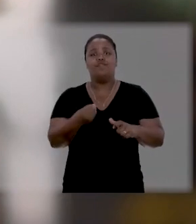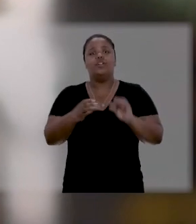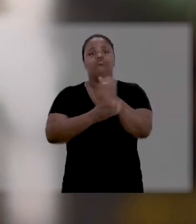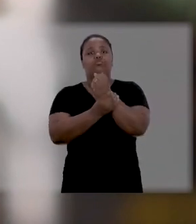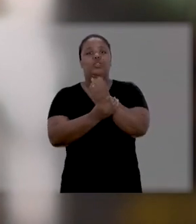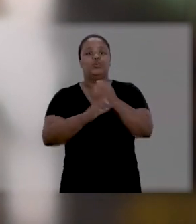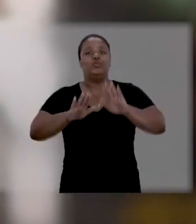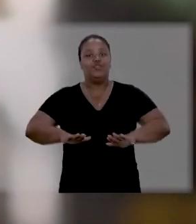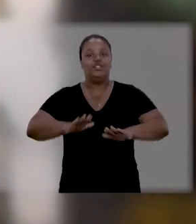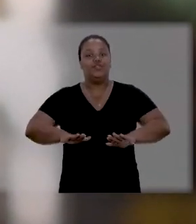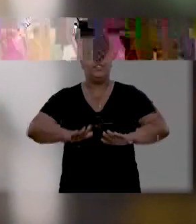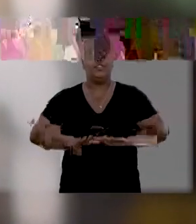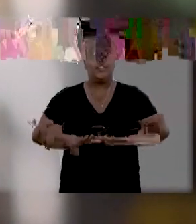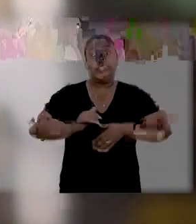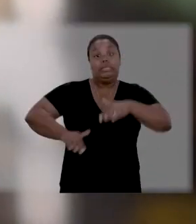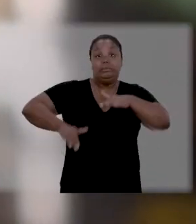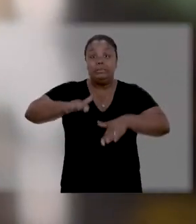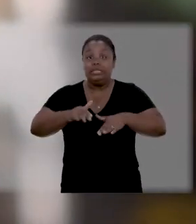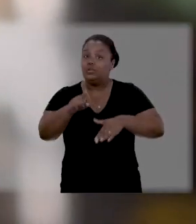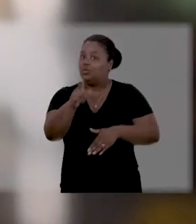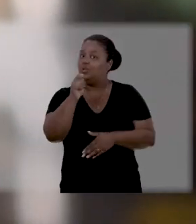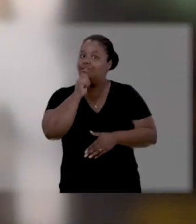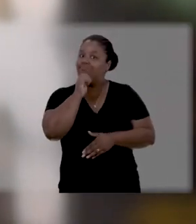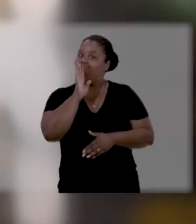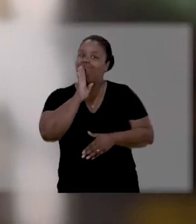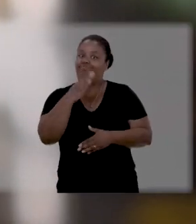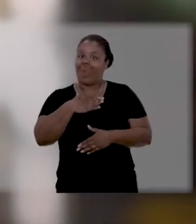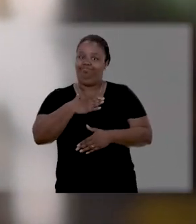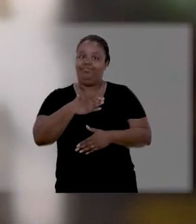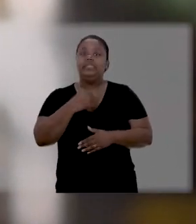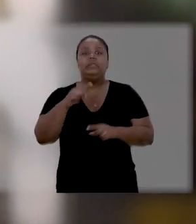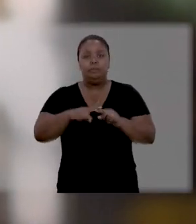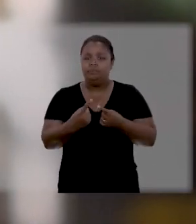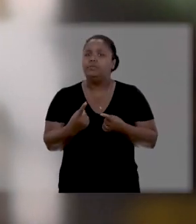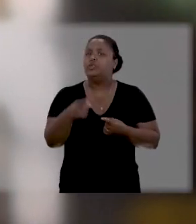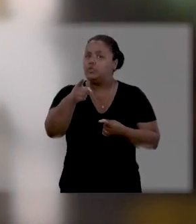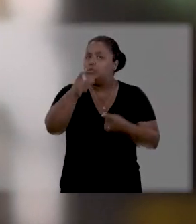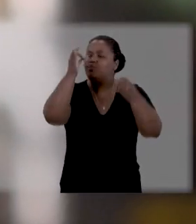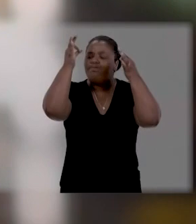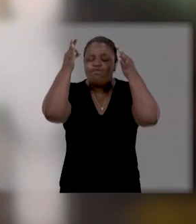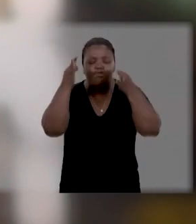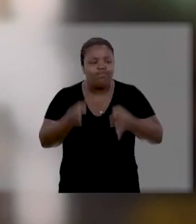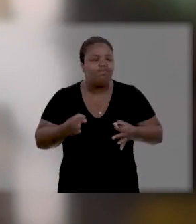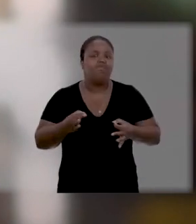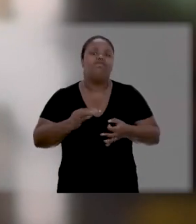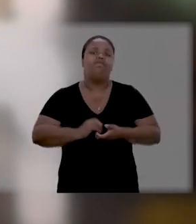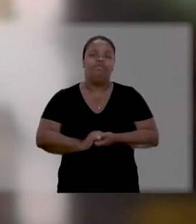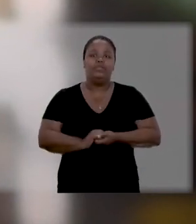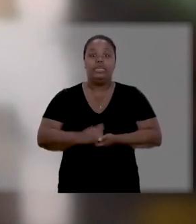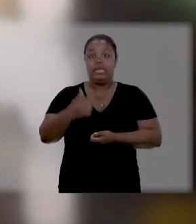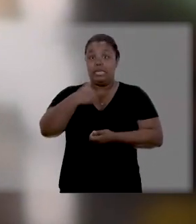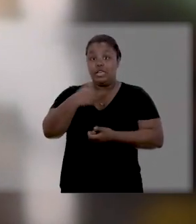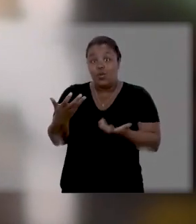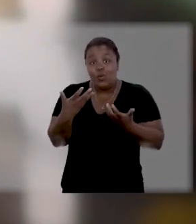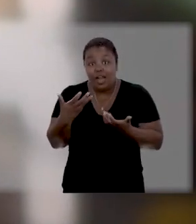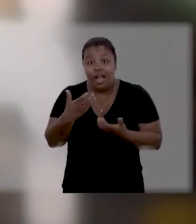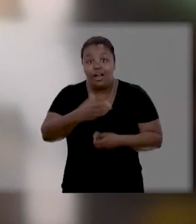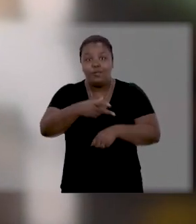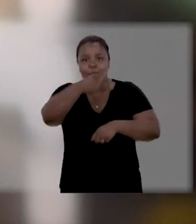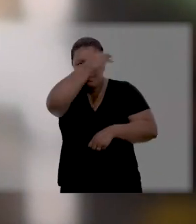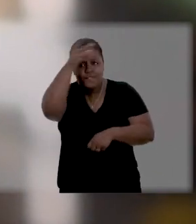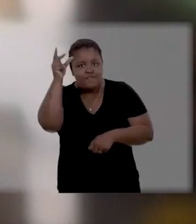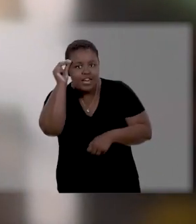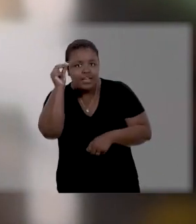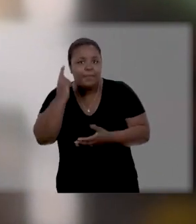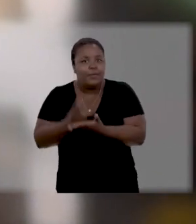seus filhos com segurança. Talvez, tu ainda não me conheça. Mas de uma coisa, tu podes ter certeza. Eu quero ser